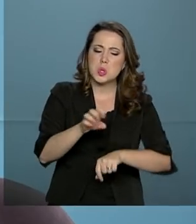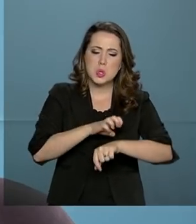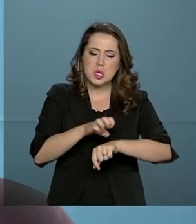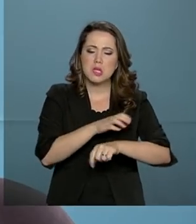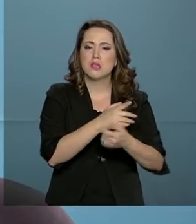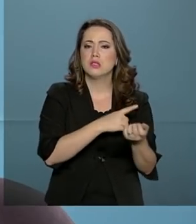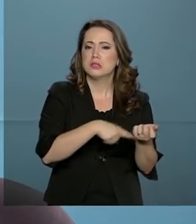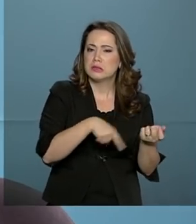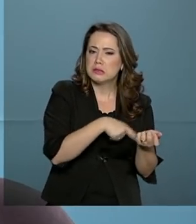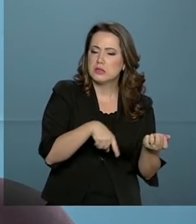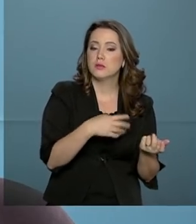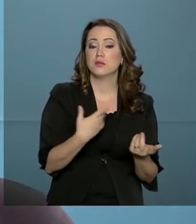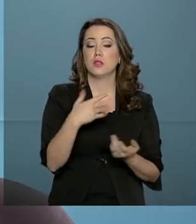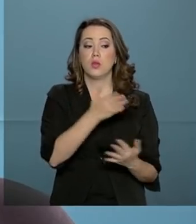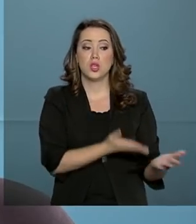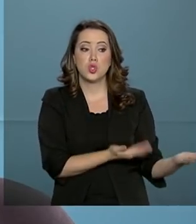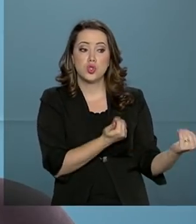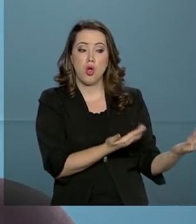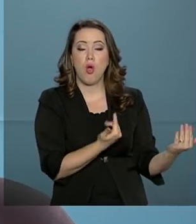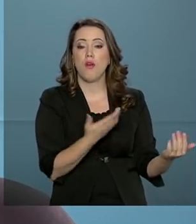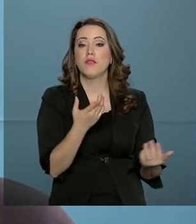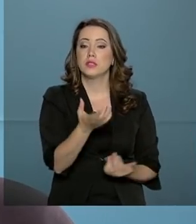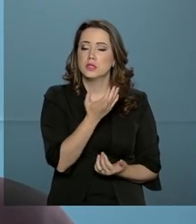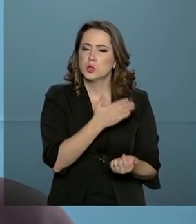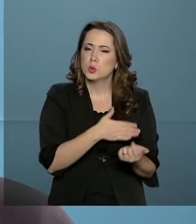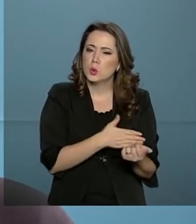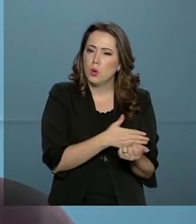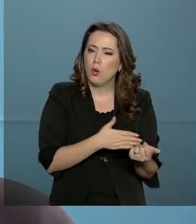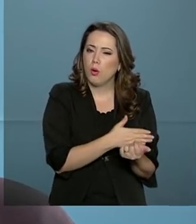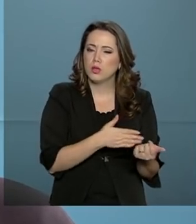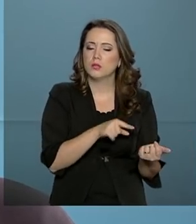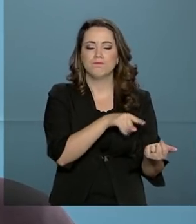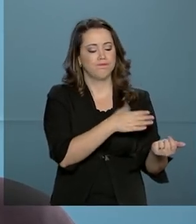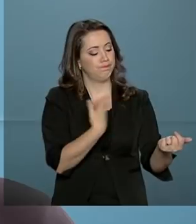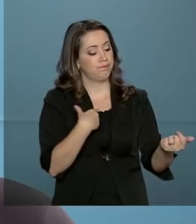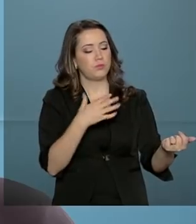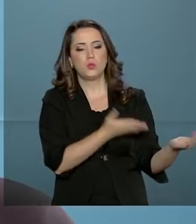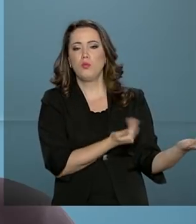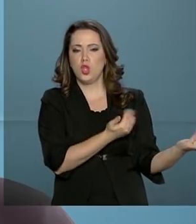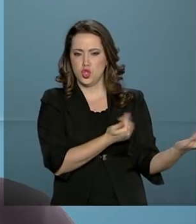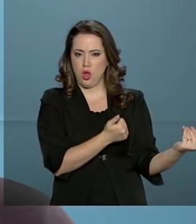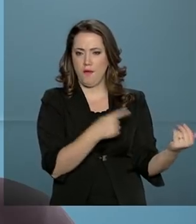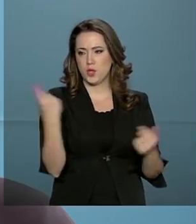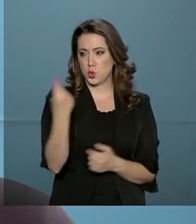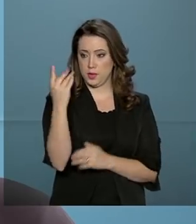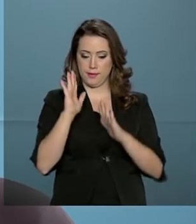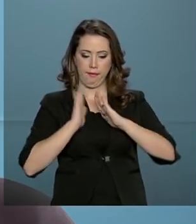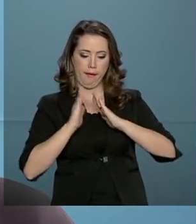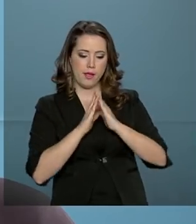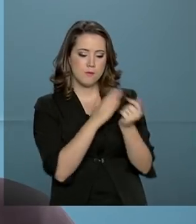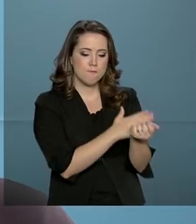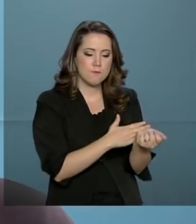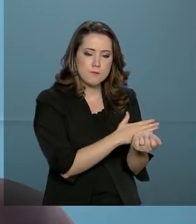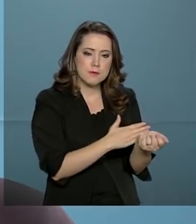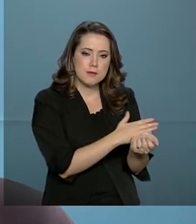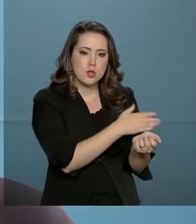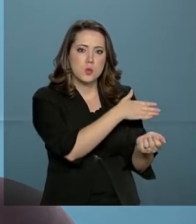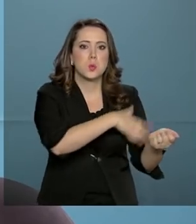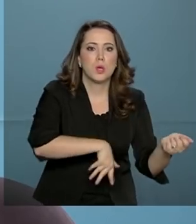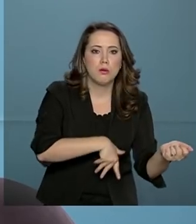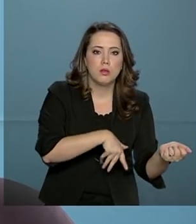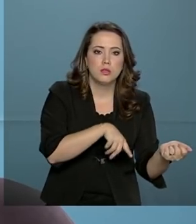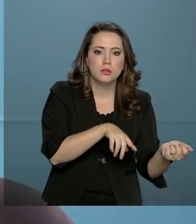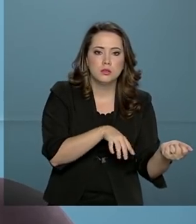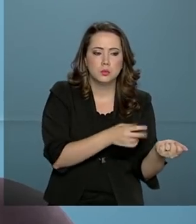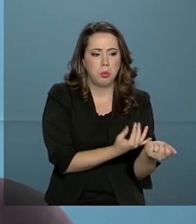tem adolescentes que está se cortando para aliviar a dor, passa do ponto, está sozinho em casa e morre. Então a